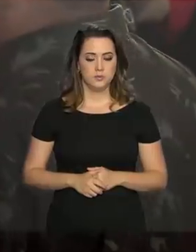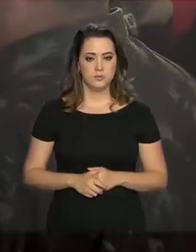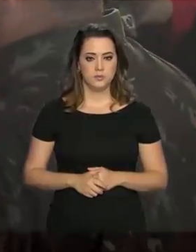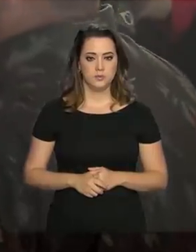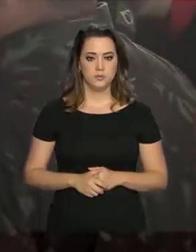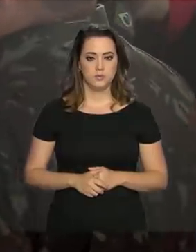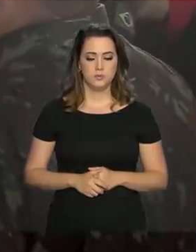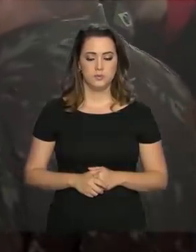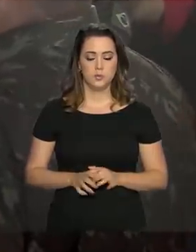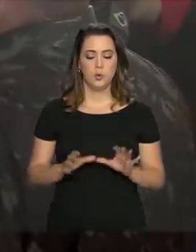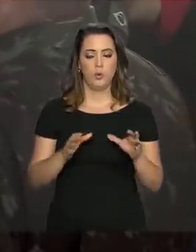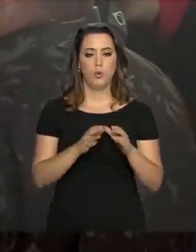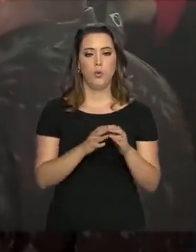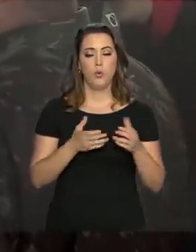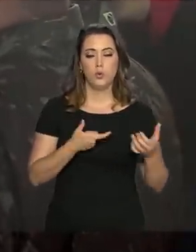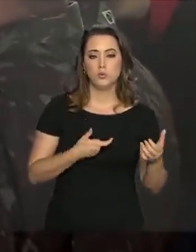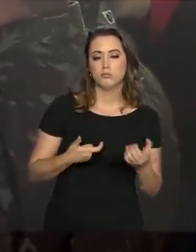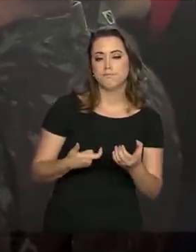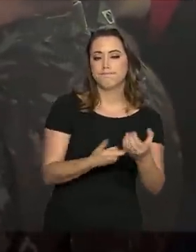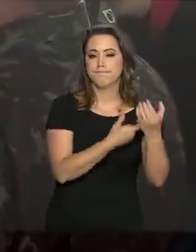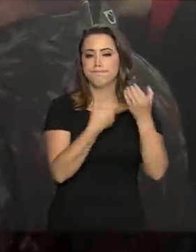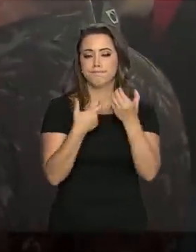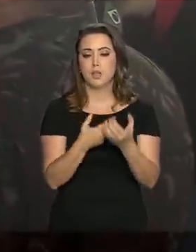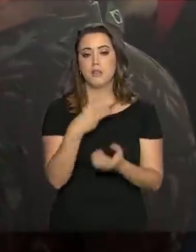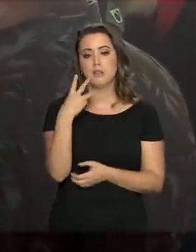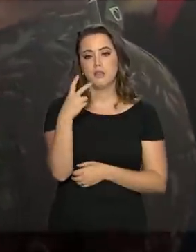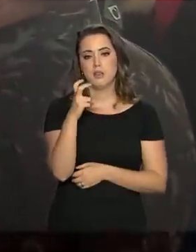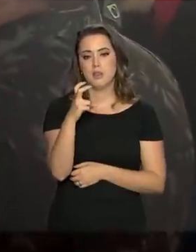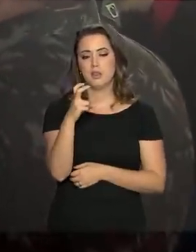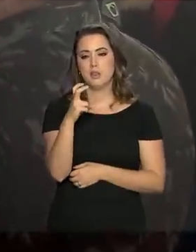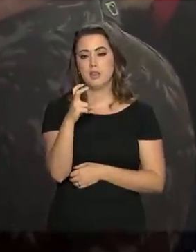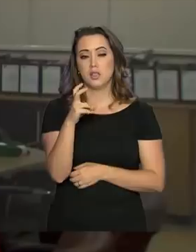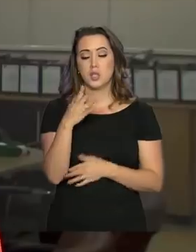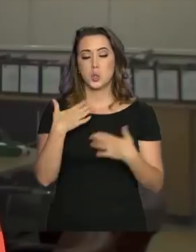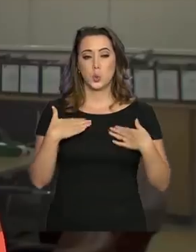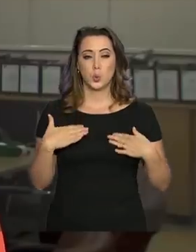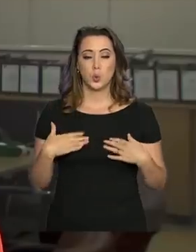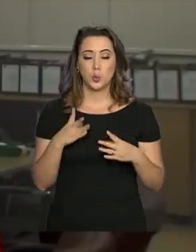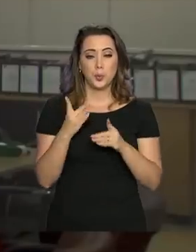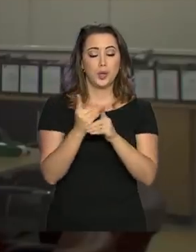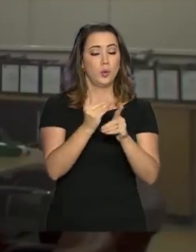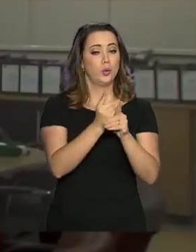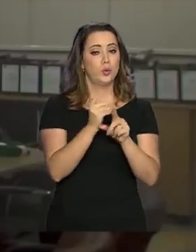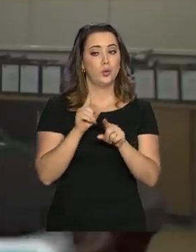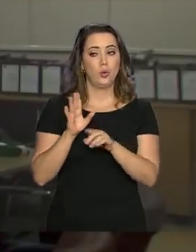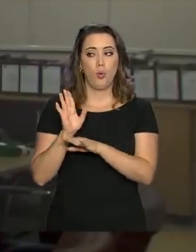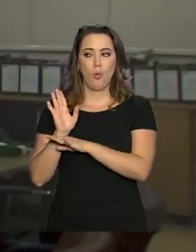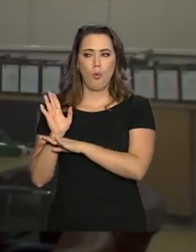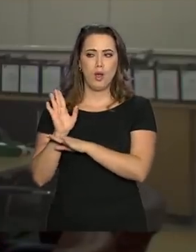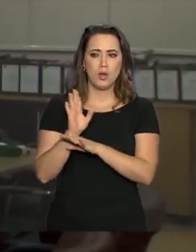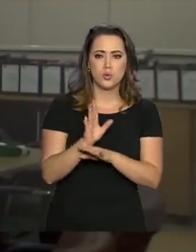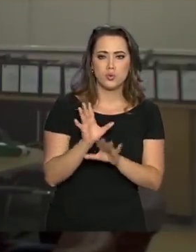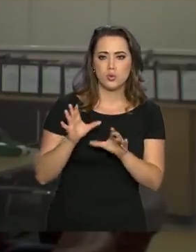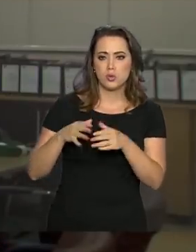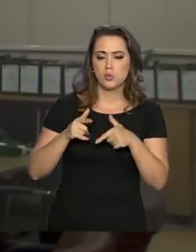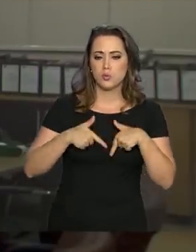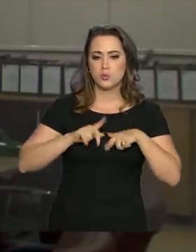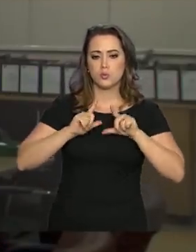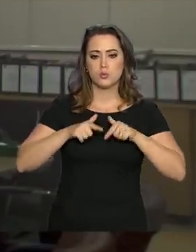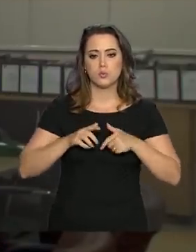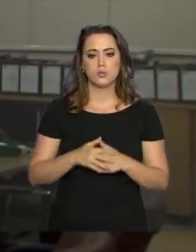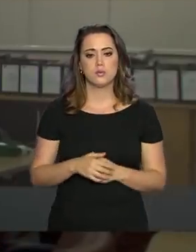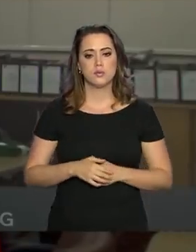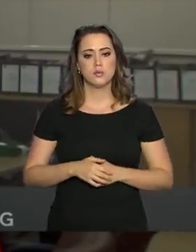Segundo o Corpo de Bombeiros, 35 corpos foram encontrados com o apoio dos militares de Israel. Os